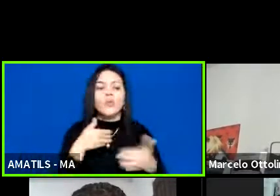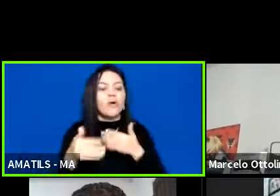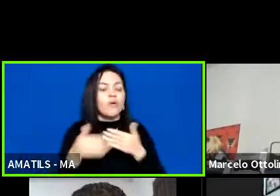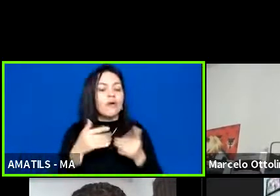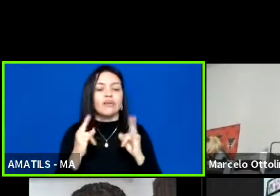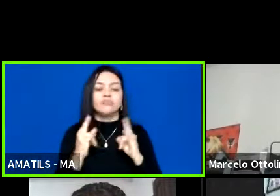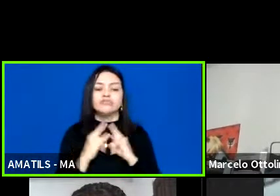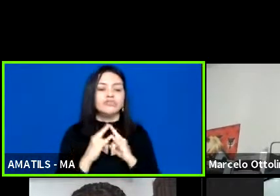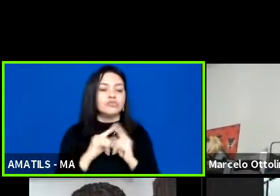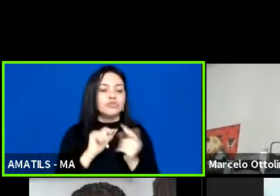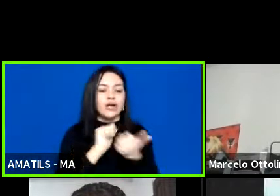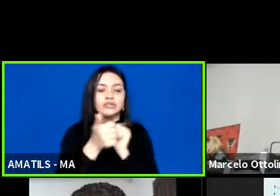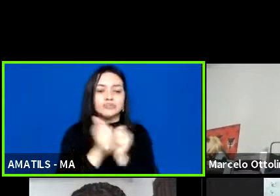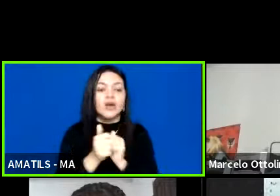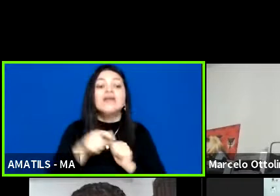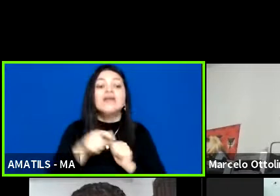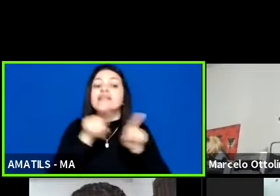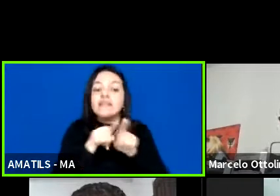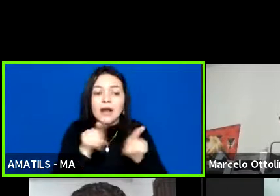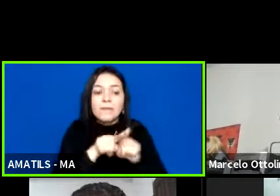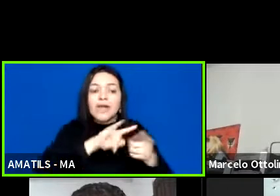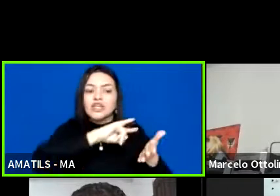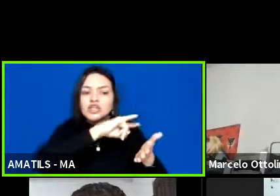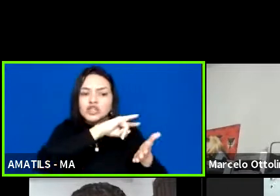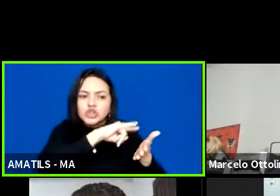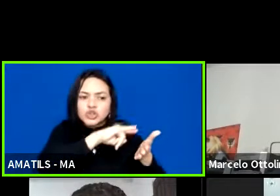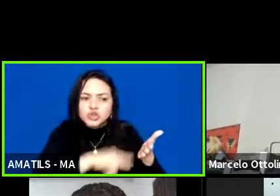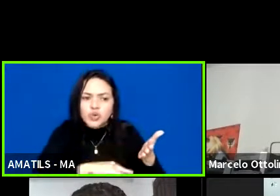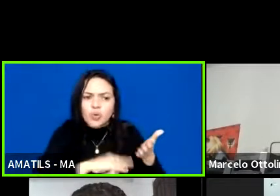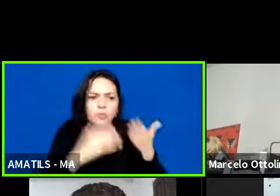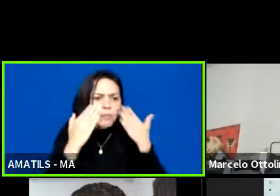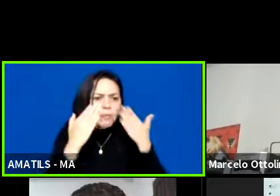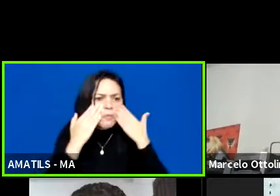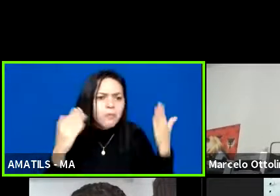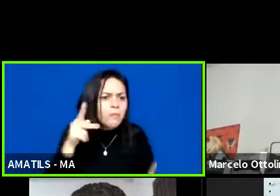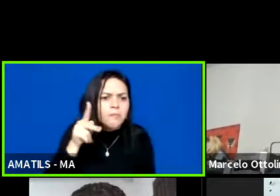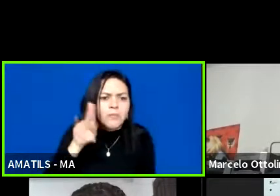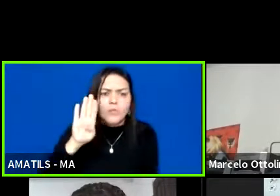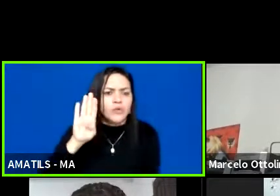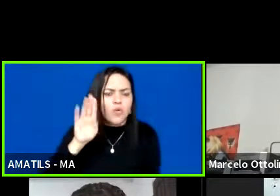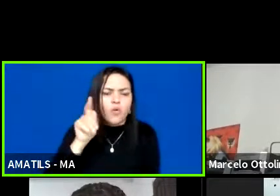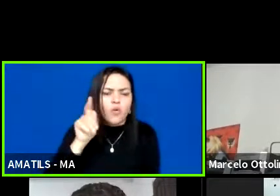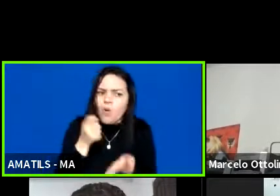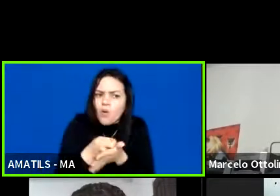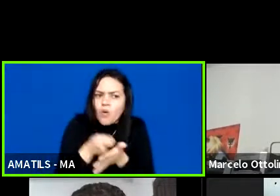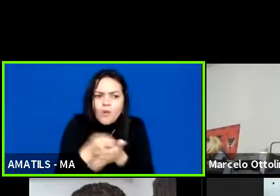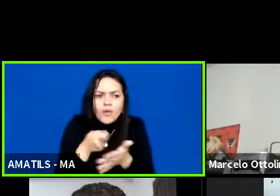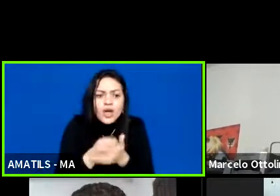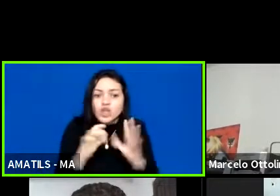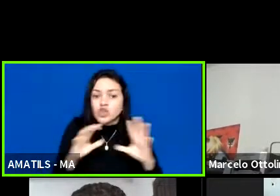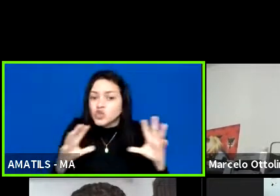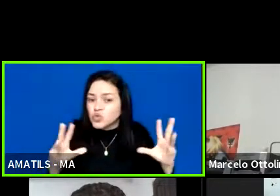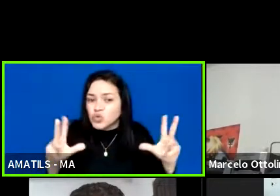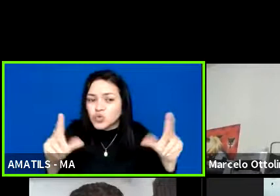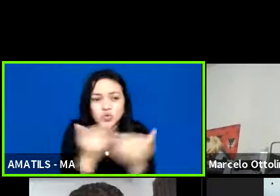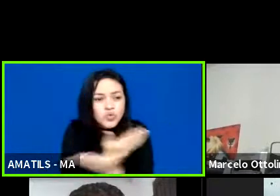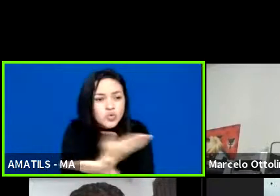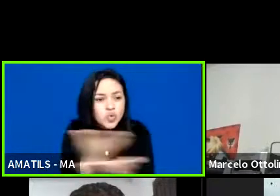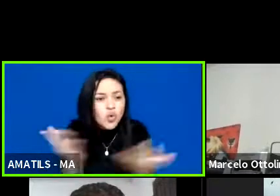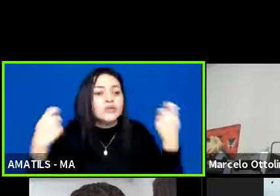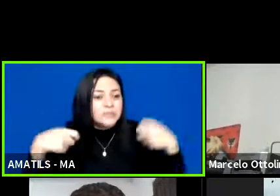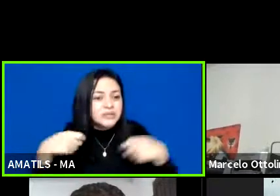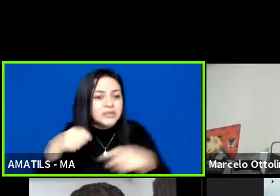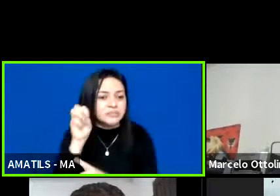esses documentos da entidade sejam públicos. Obrigatoriamente, todos vocês terão que ter um